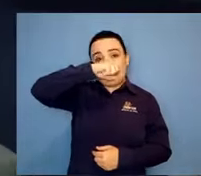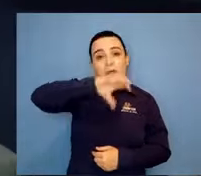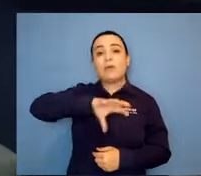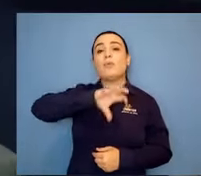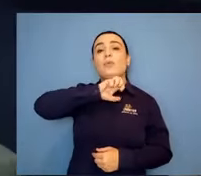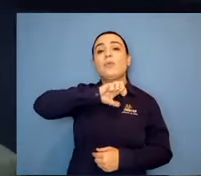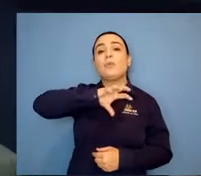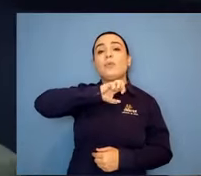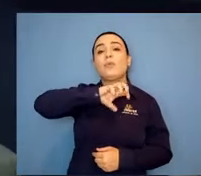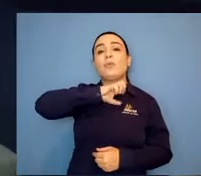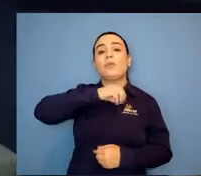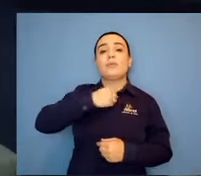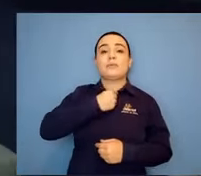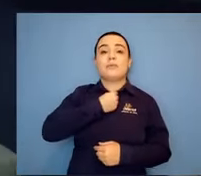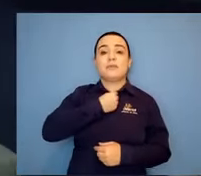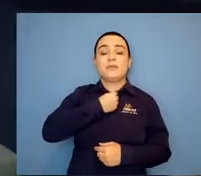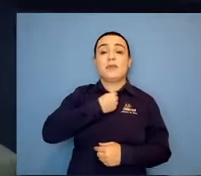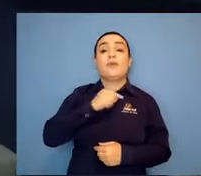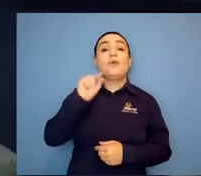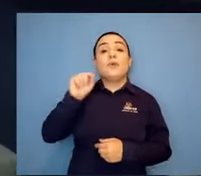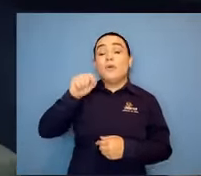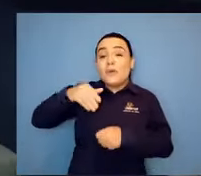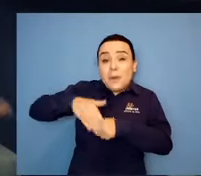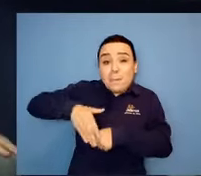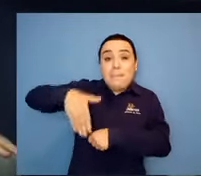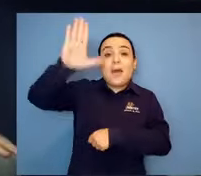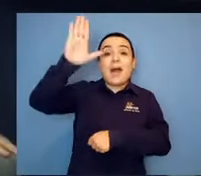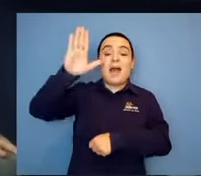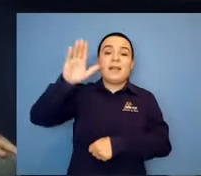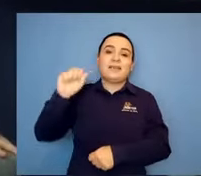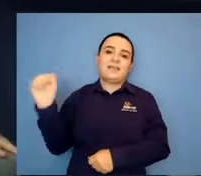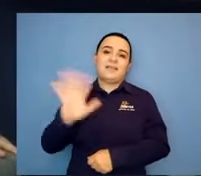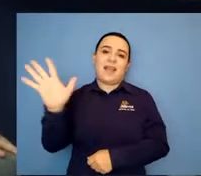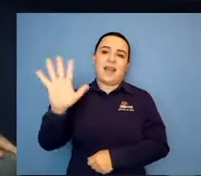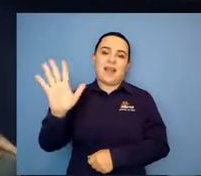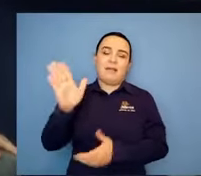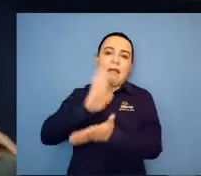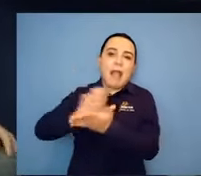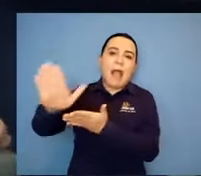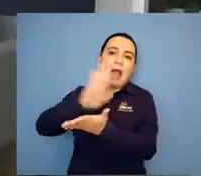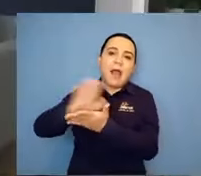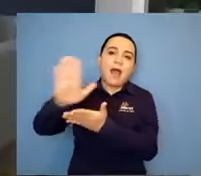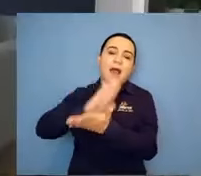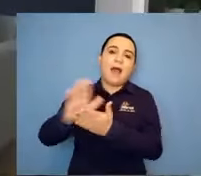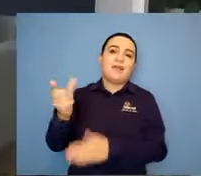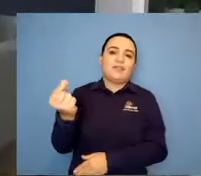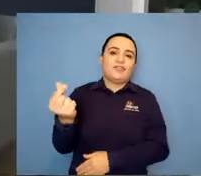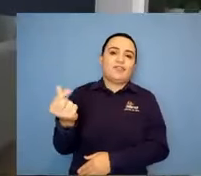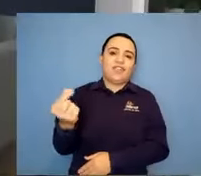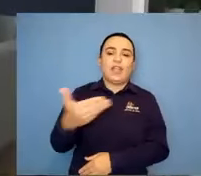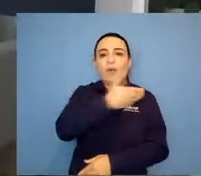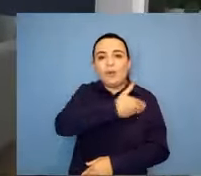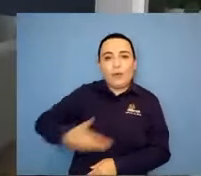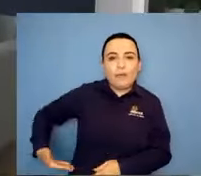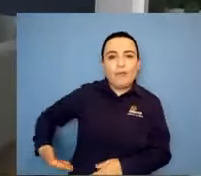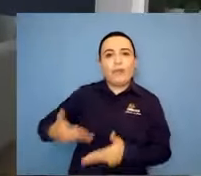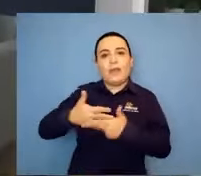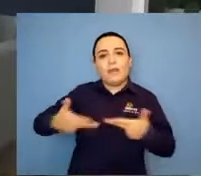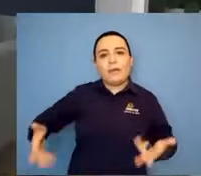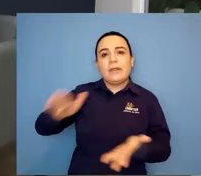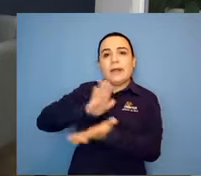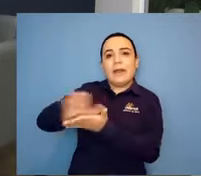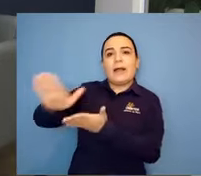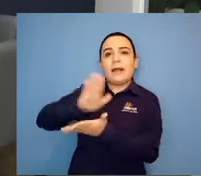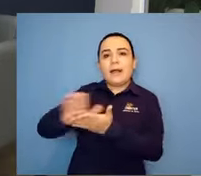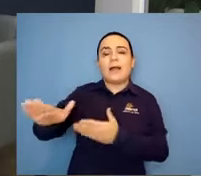precocemente vai sair mais barato para o sistema. Claro. Sim. É verdade. As pessoas não... É verdade. A administração